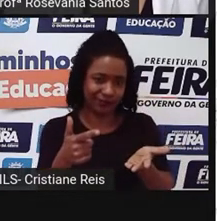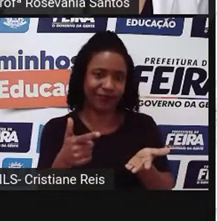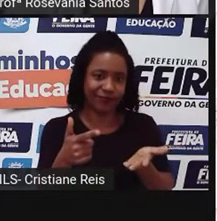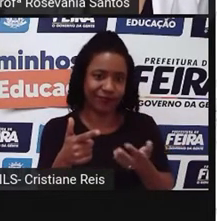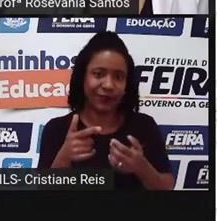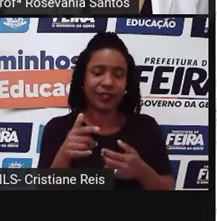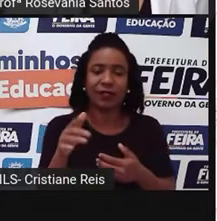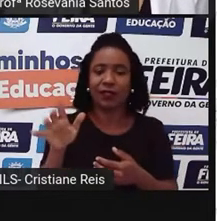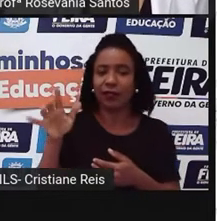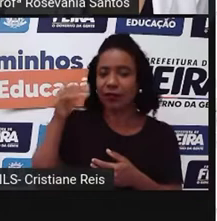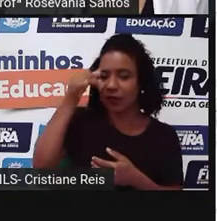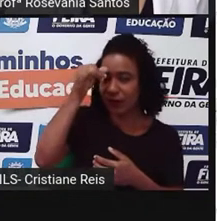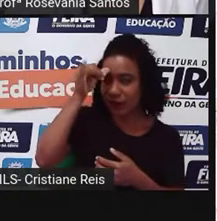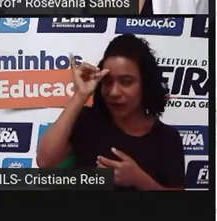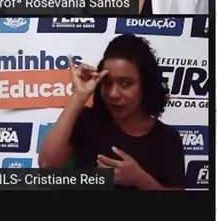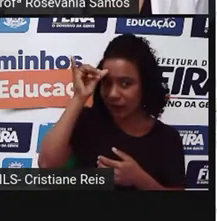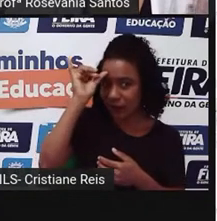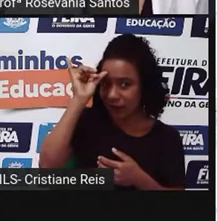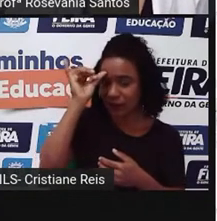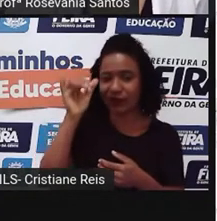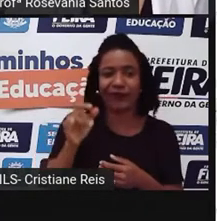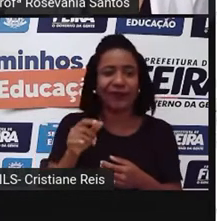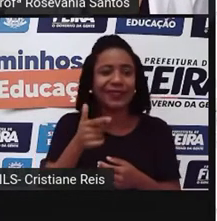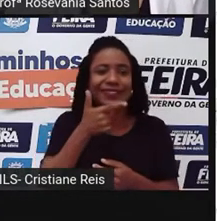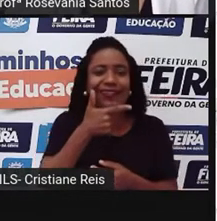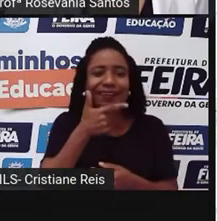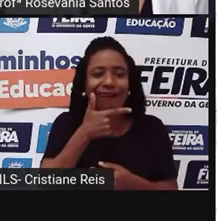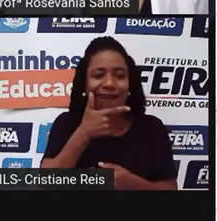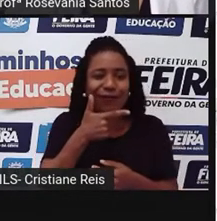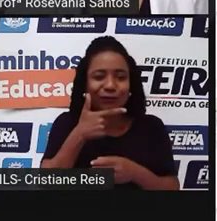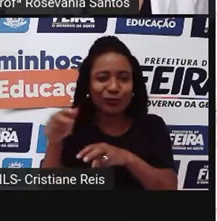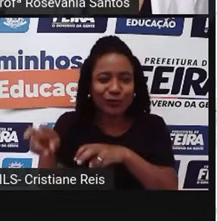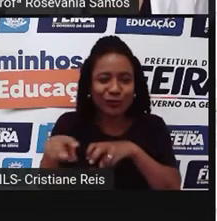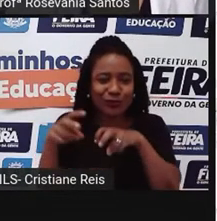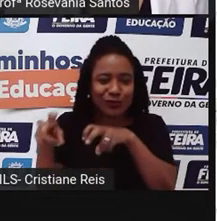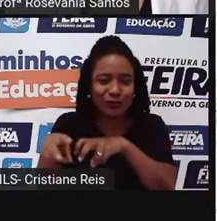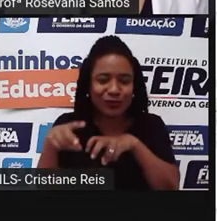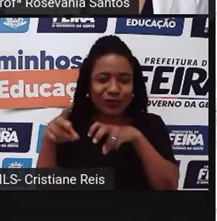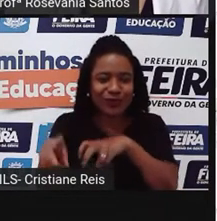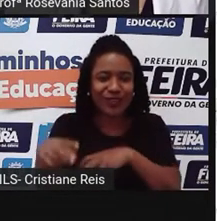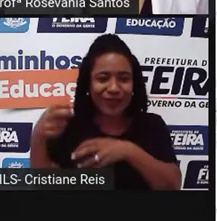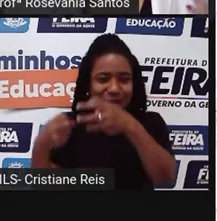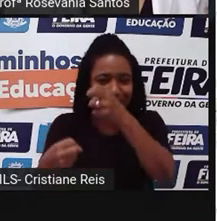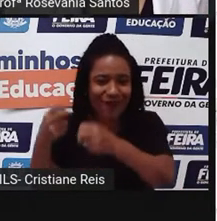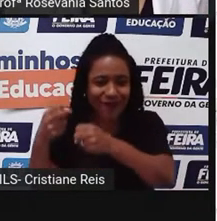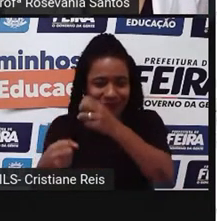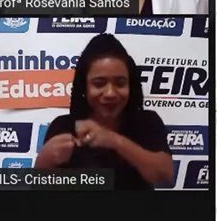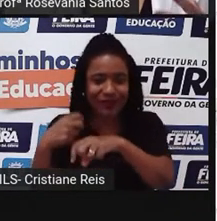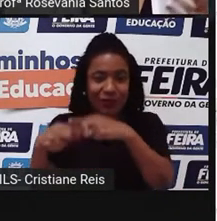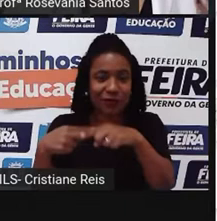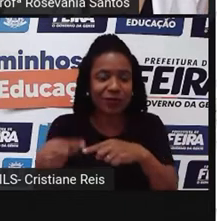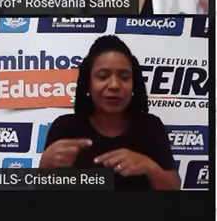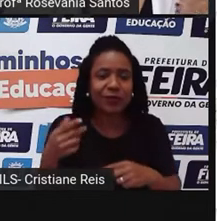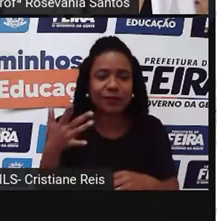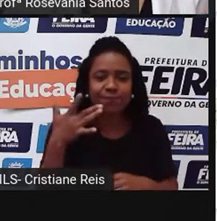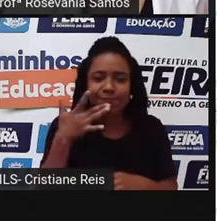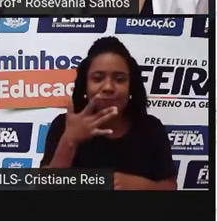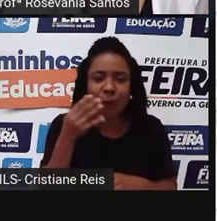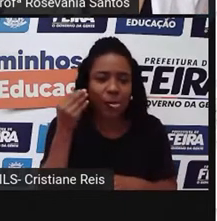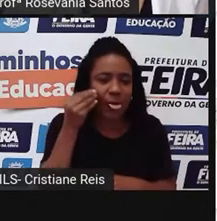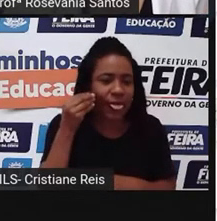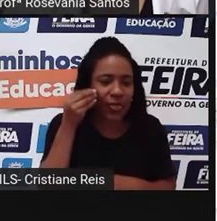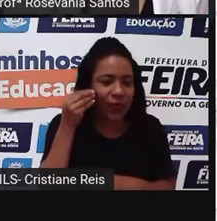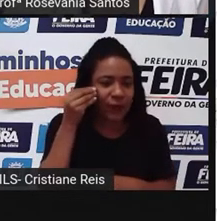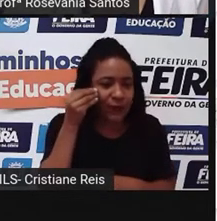produção de queijo, tem a degustação e depois a venda desses próprios queijos. No lugar onde tem a produção de mel de